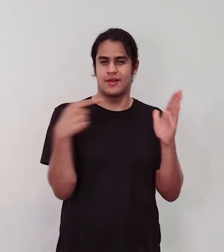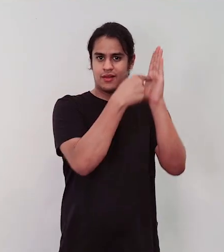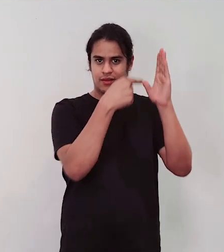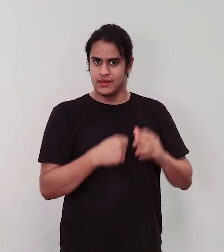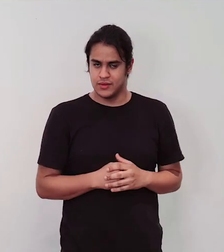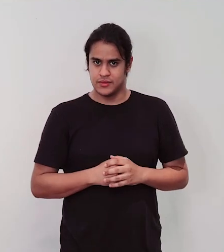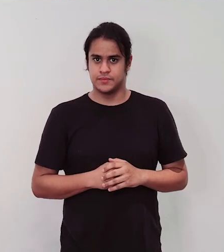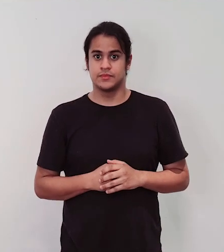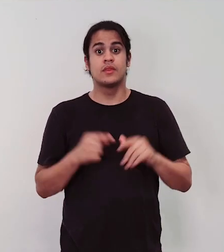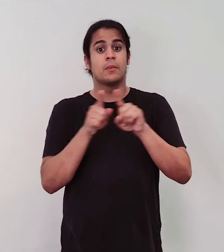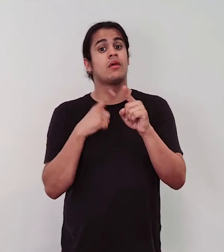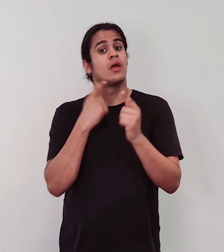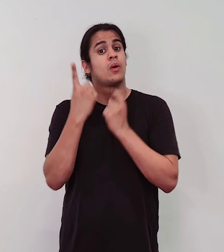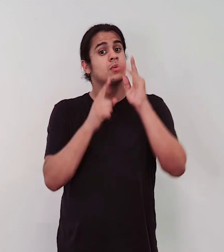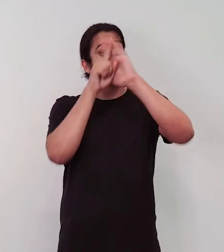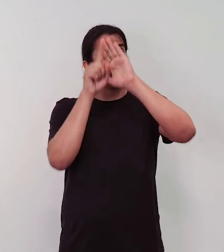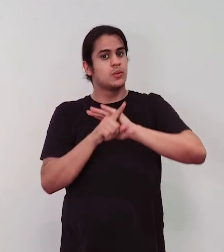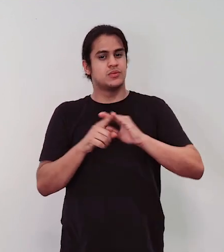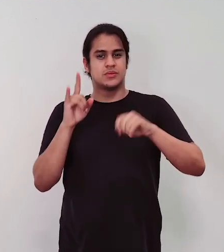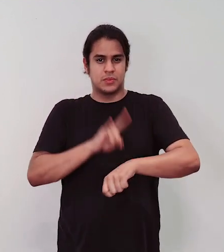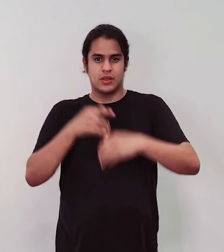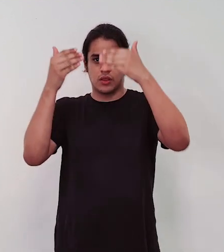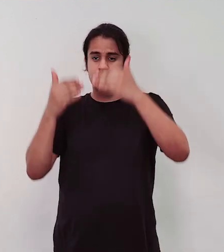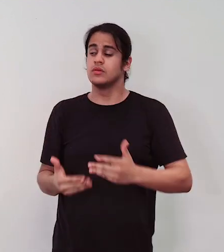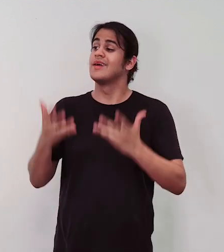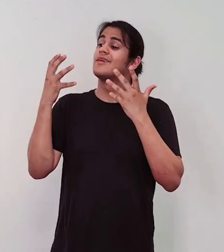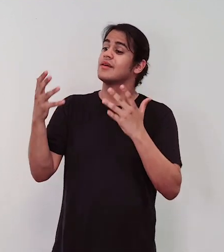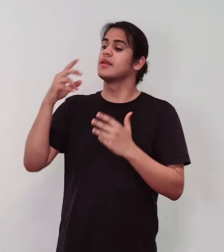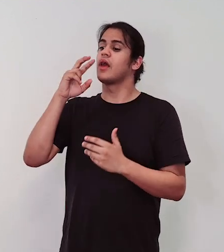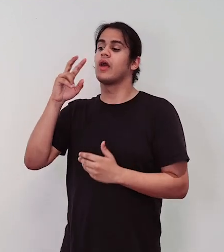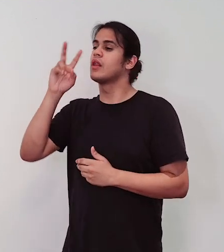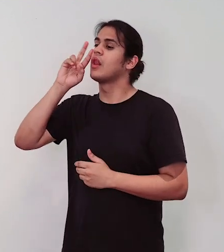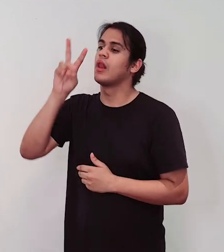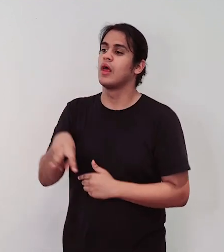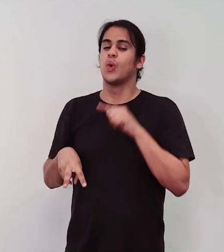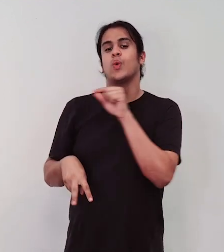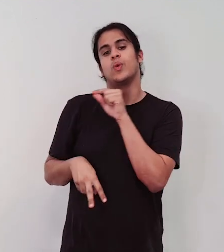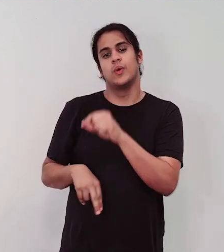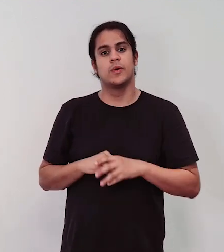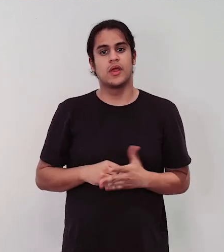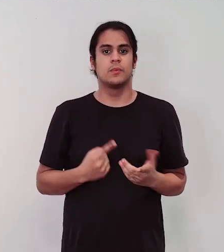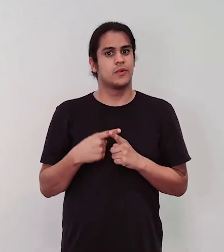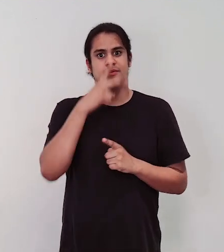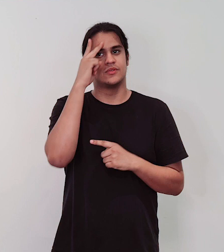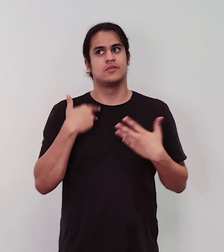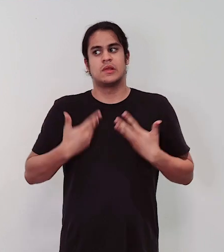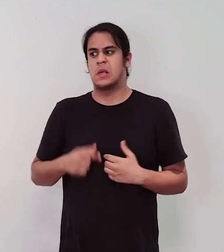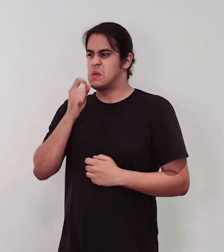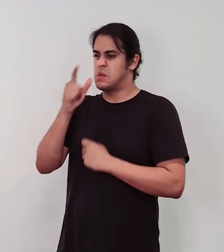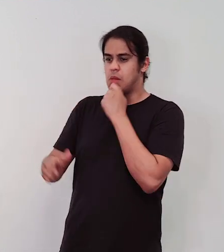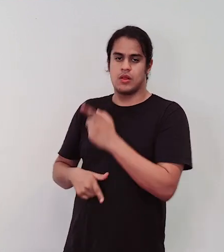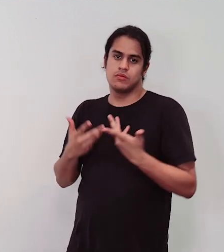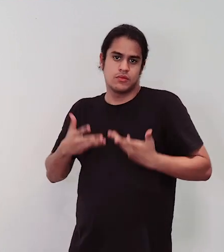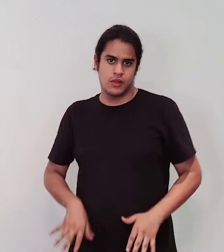perguntas como o que você gostaria de ouvir? Já que ninguém queria ouvir aqueles insultos que eram feitos na porta. Então o que cada uma gostaria